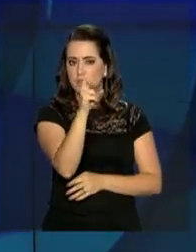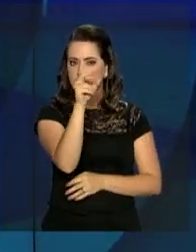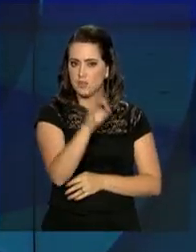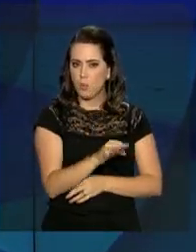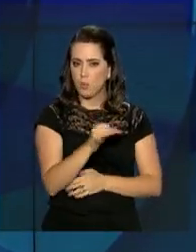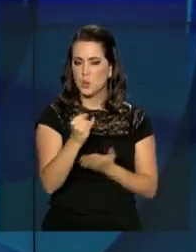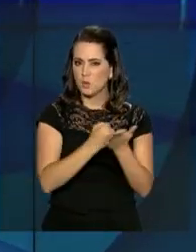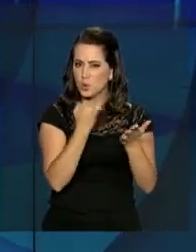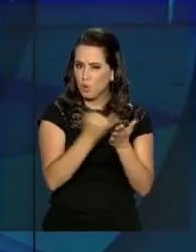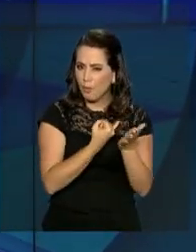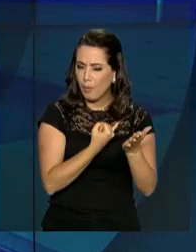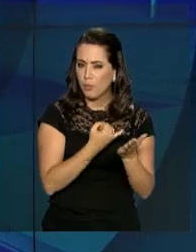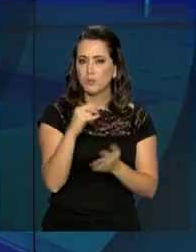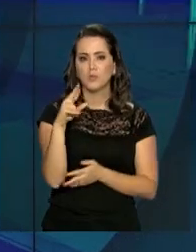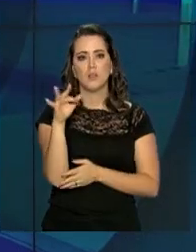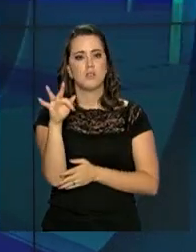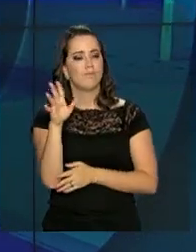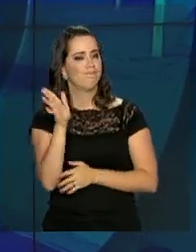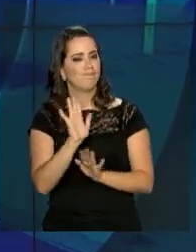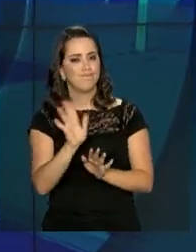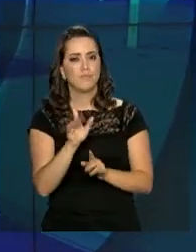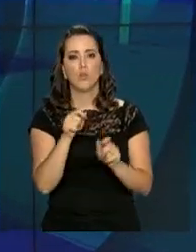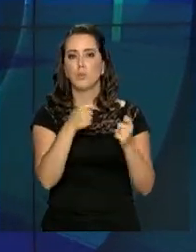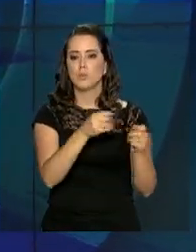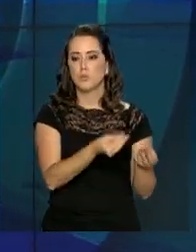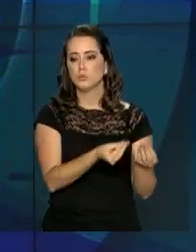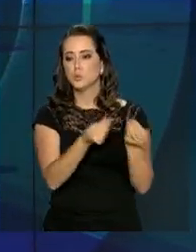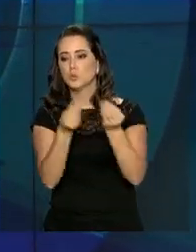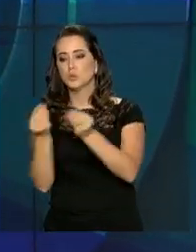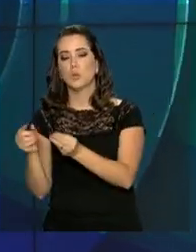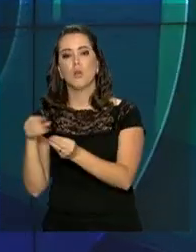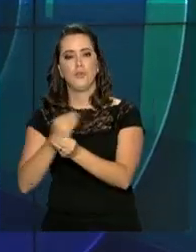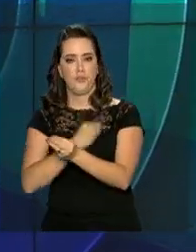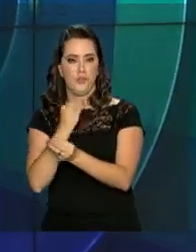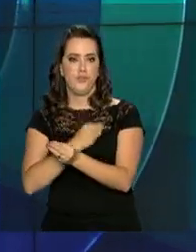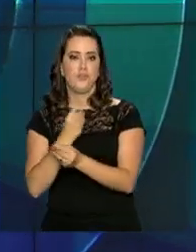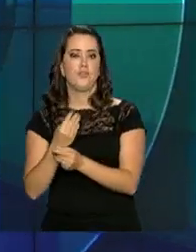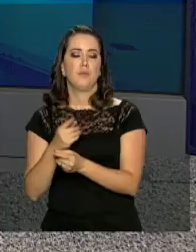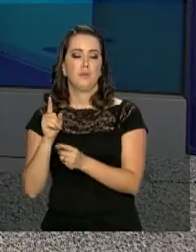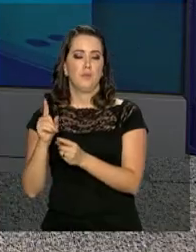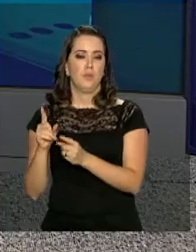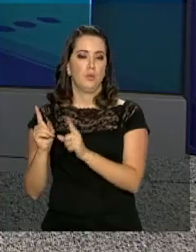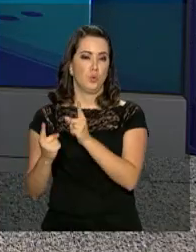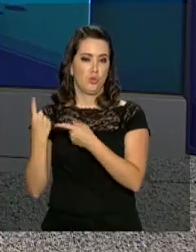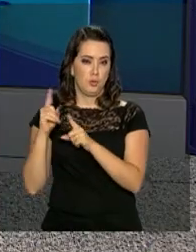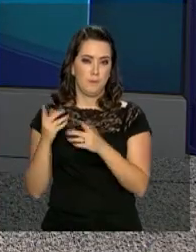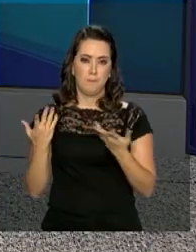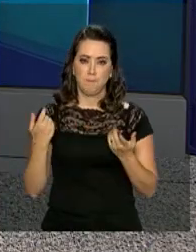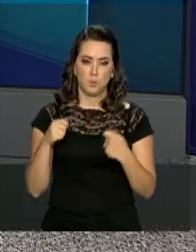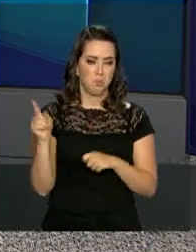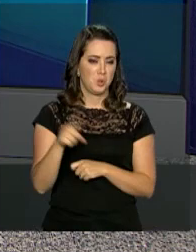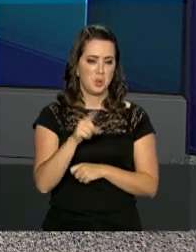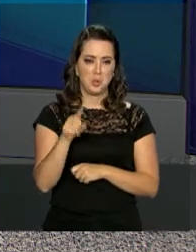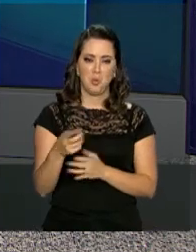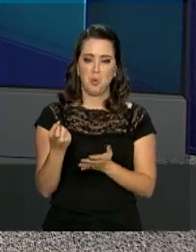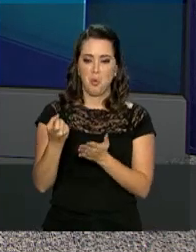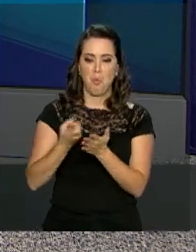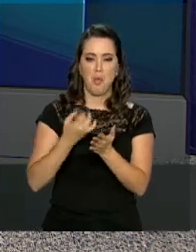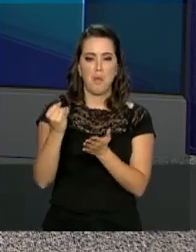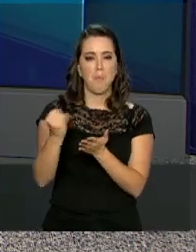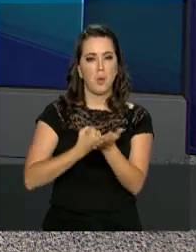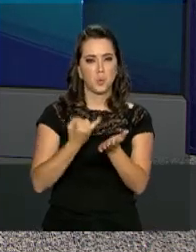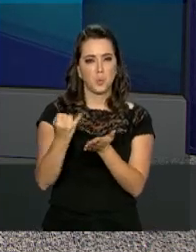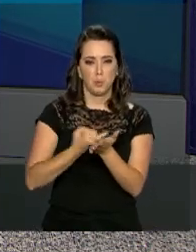Receita Federal Brasileira destes trabalhadores que voltaram a viver no Chile. E mais de 3.300